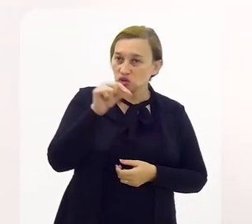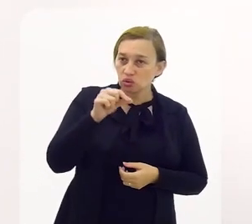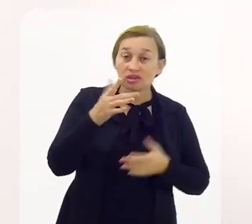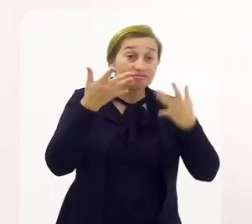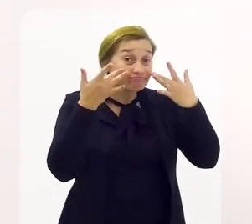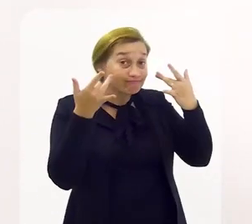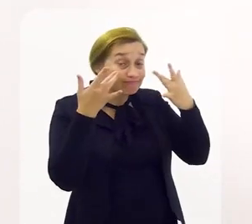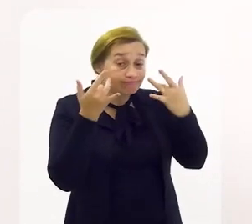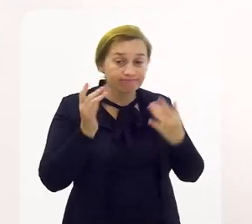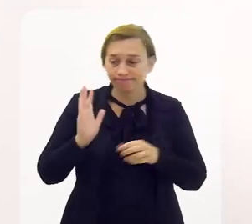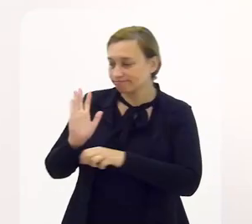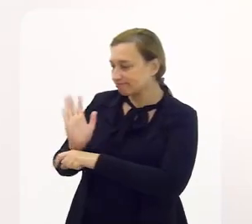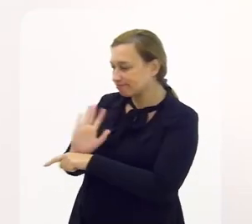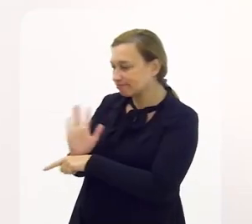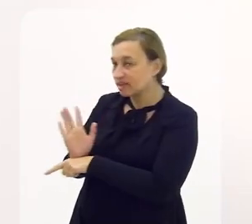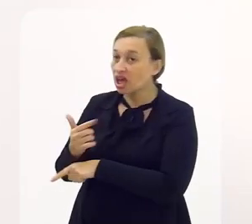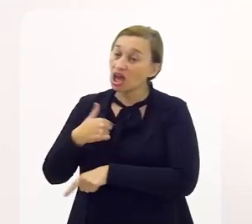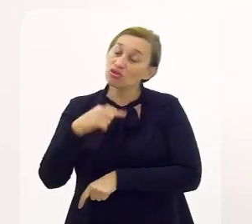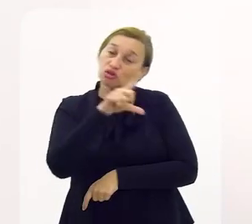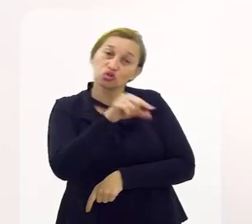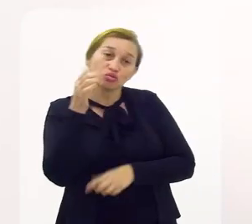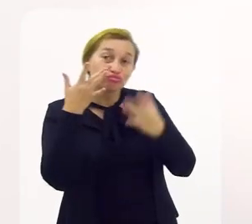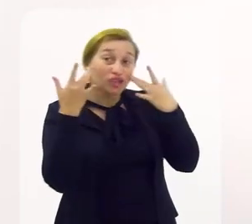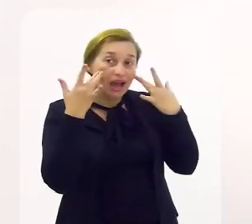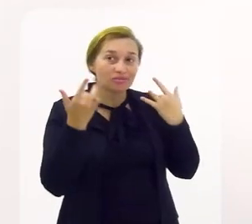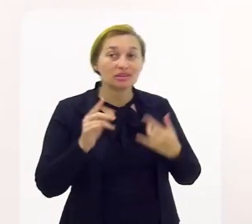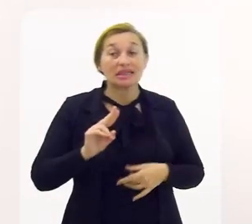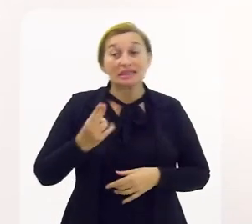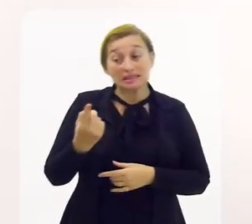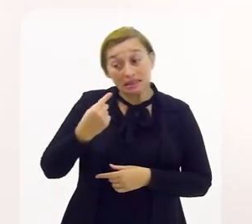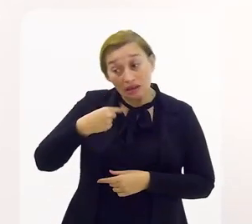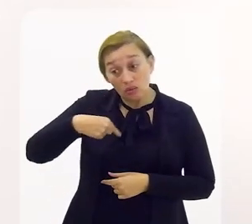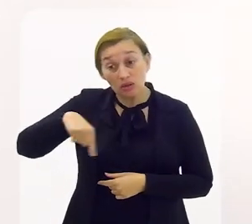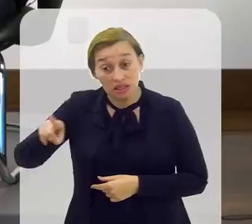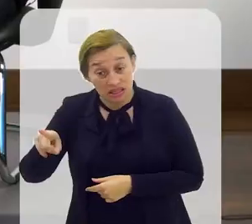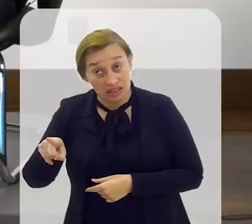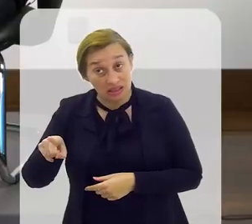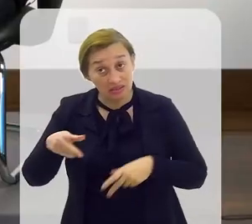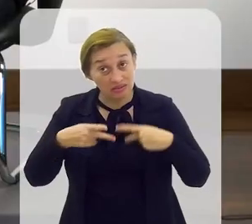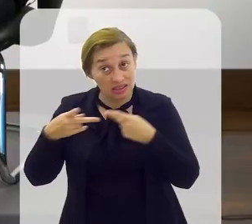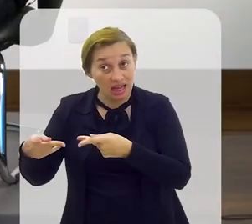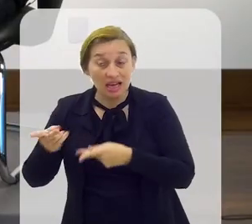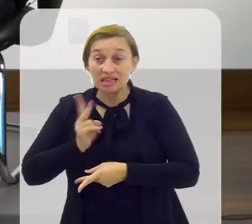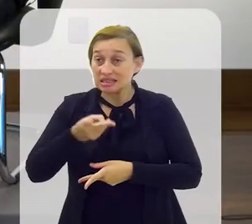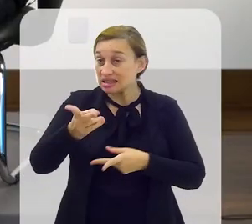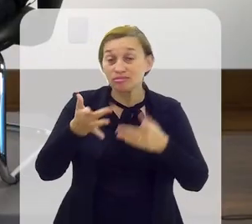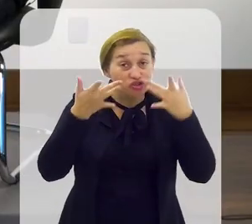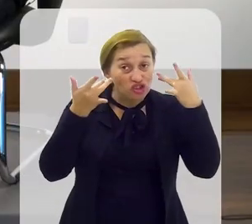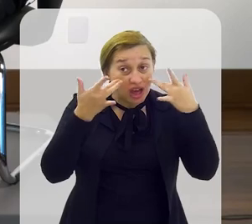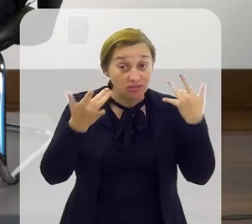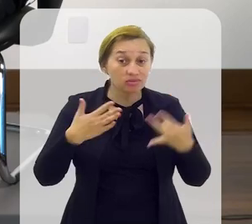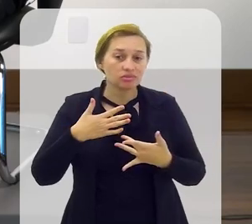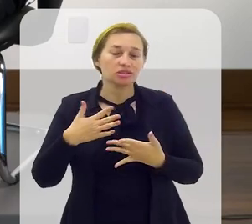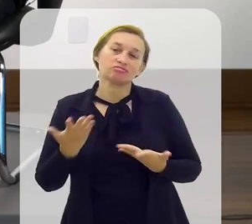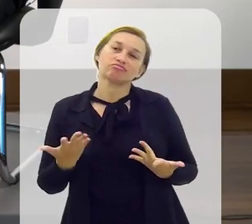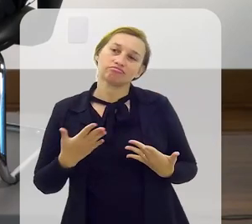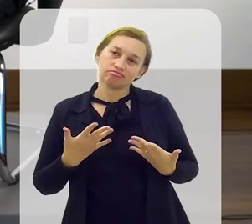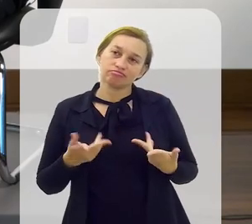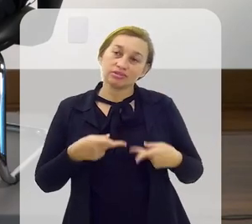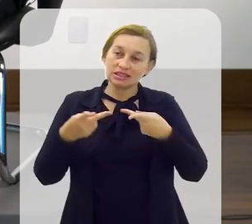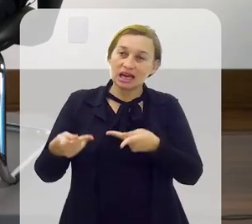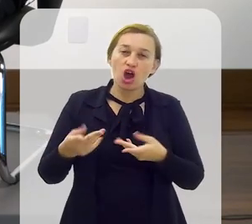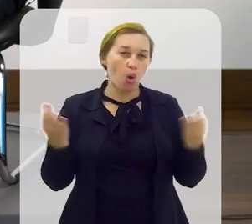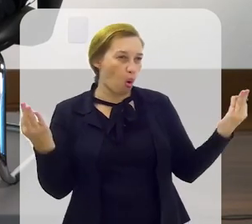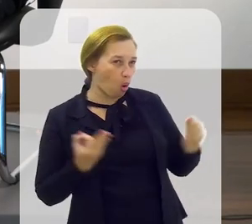se eu tiver que optar entre o teatro e o cinema, eu vou optar pelo teatro Se eu tiver que ir, sempre ao teatro Ótimo